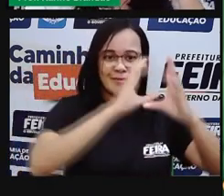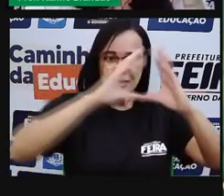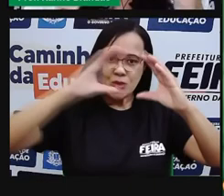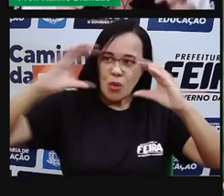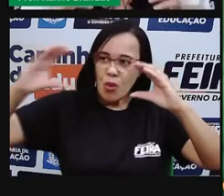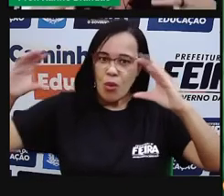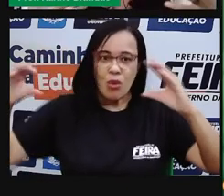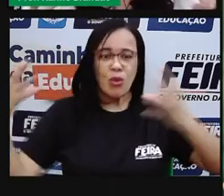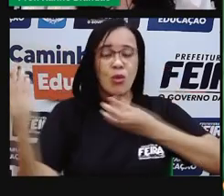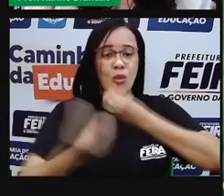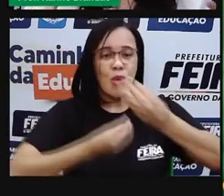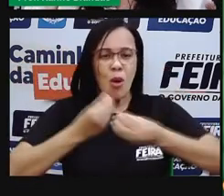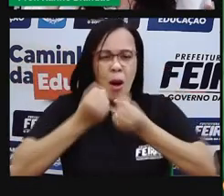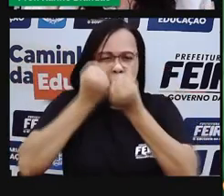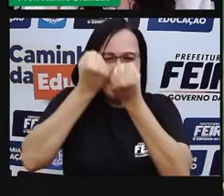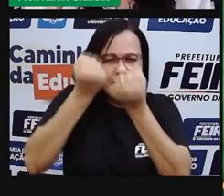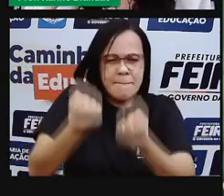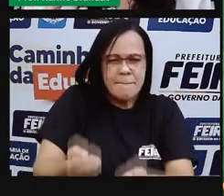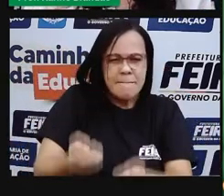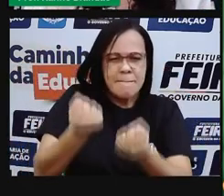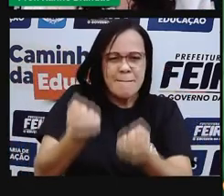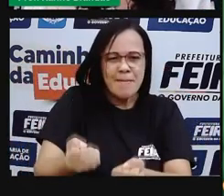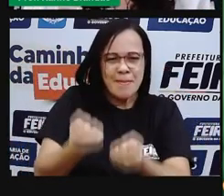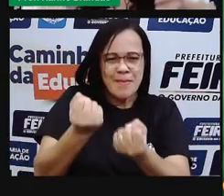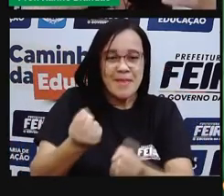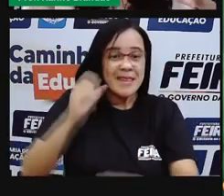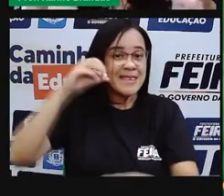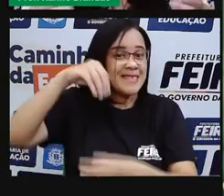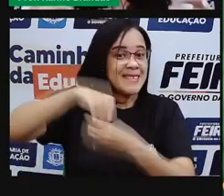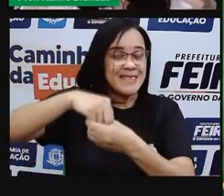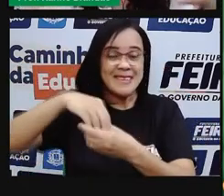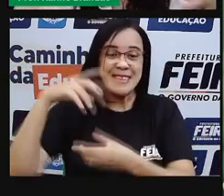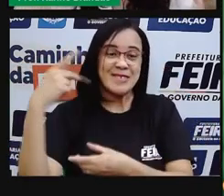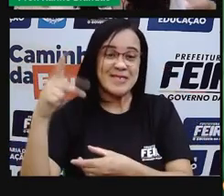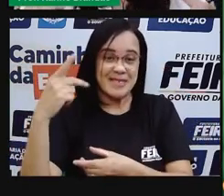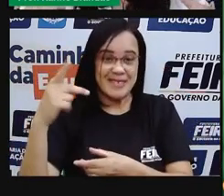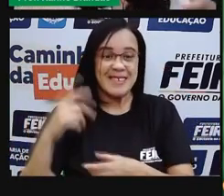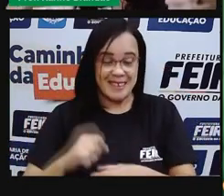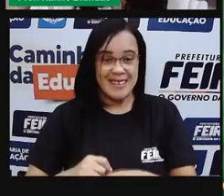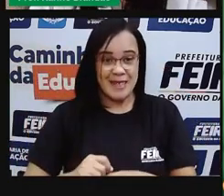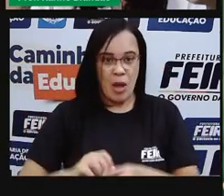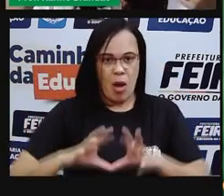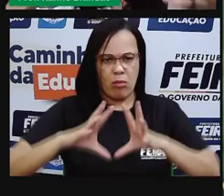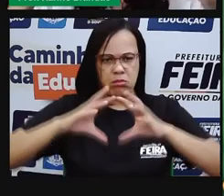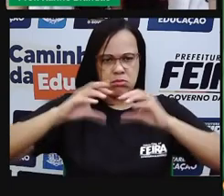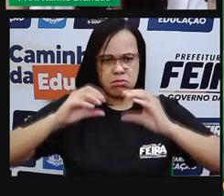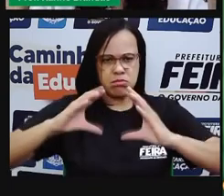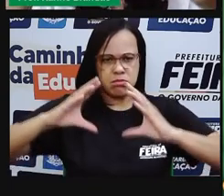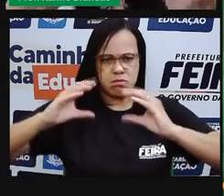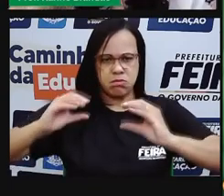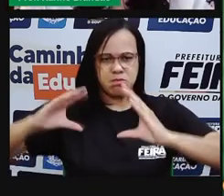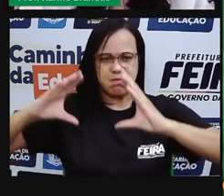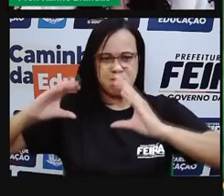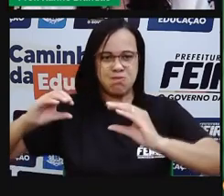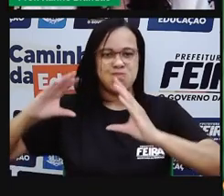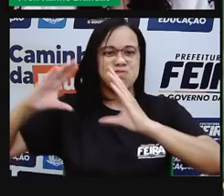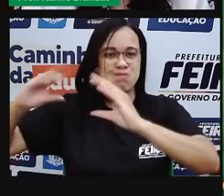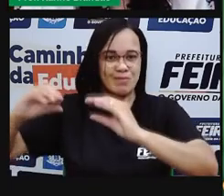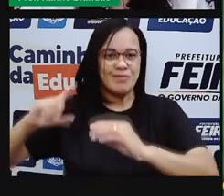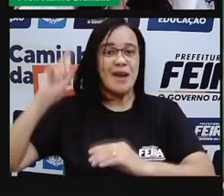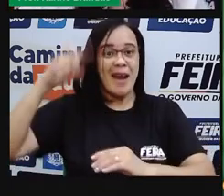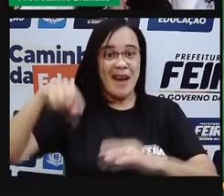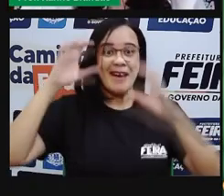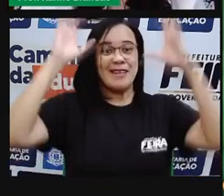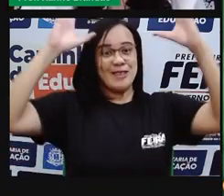um peso, vamos dizer assim, uma massa alta, vai ter o quê? A formação de novas